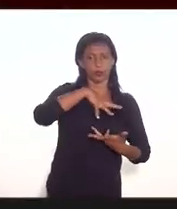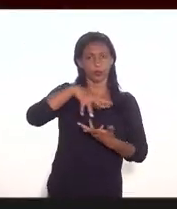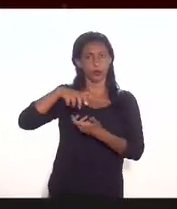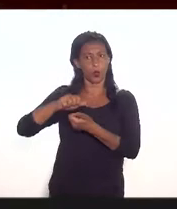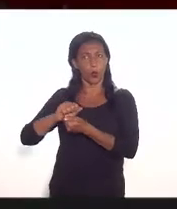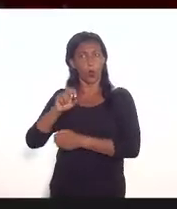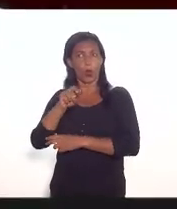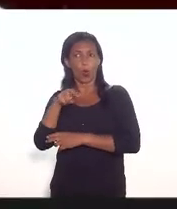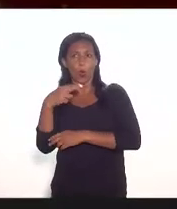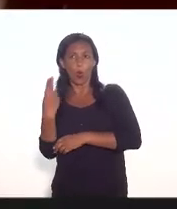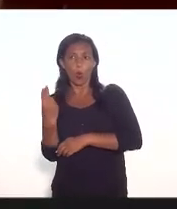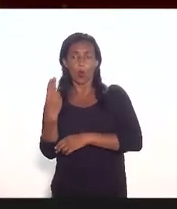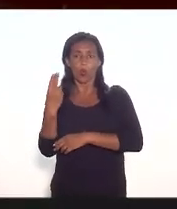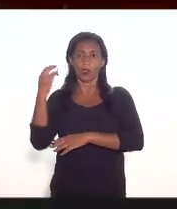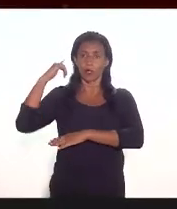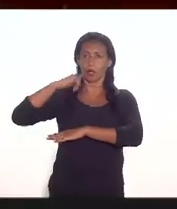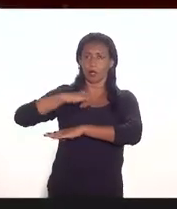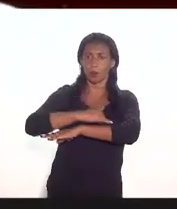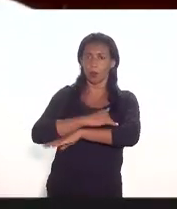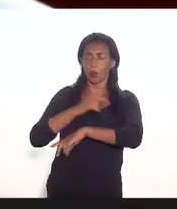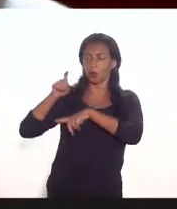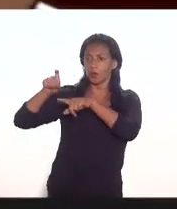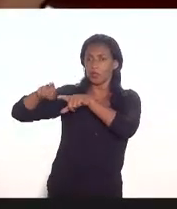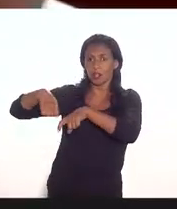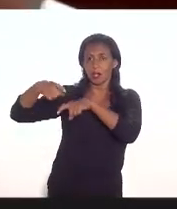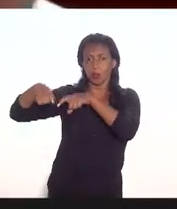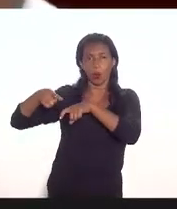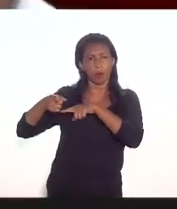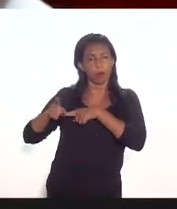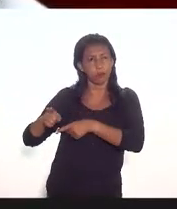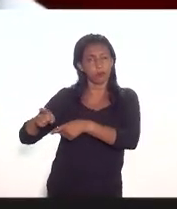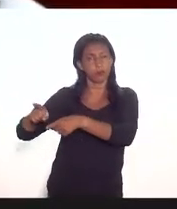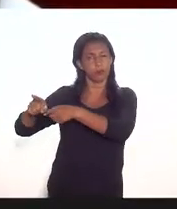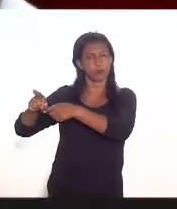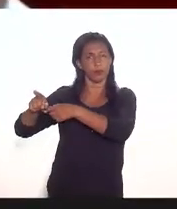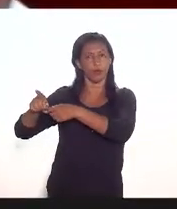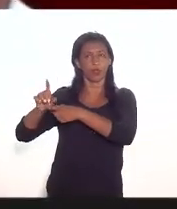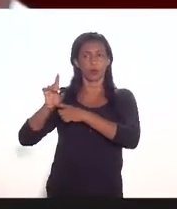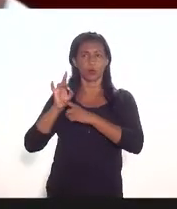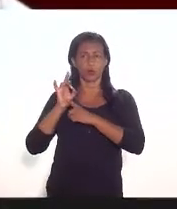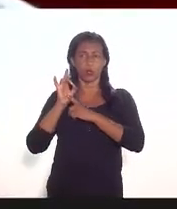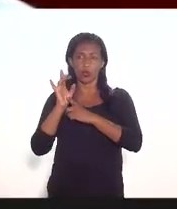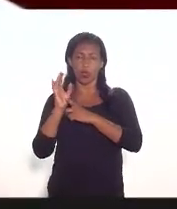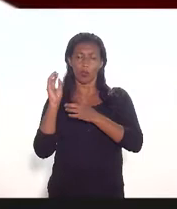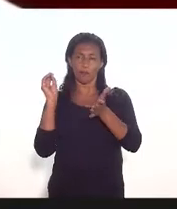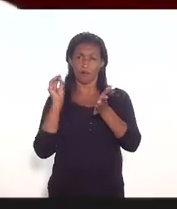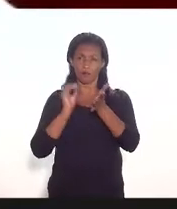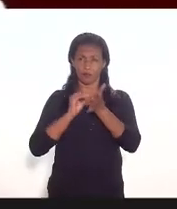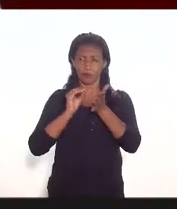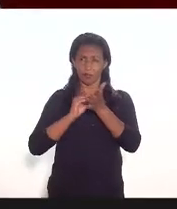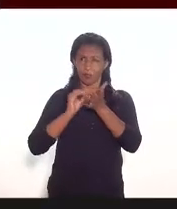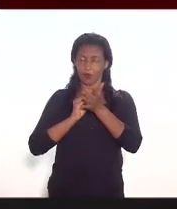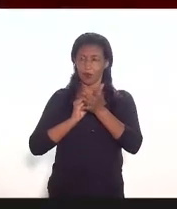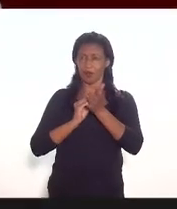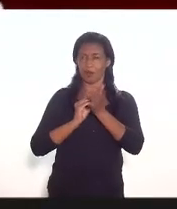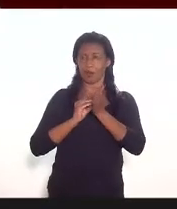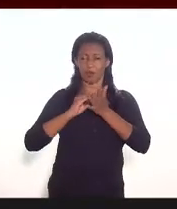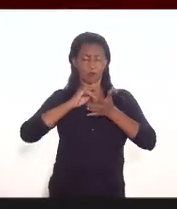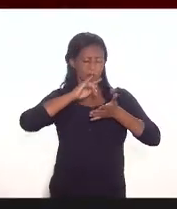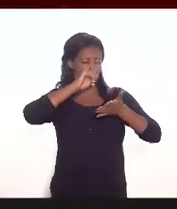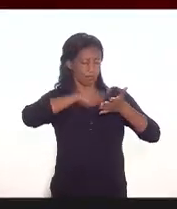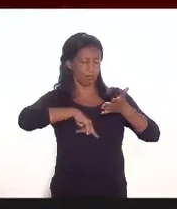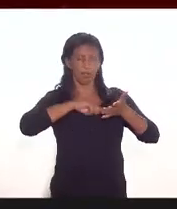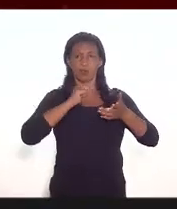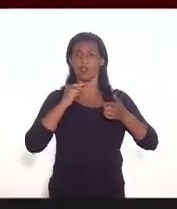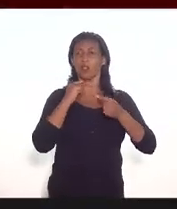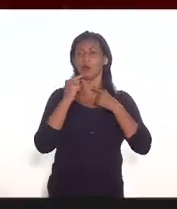aeroportos do interior do estado só que como isso não está no caput gera uma